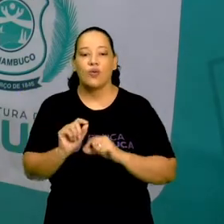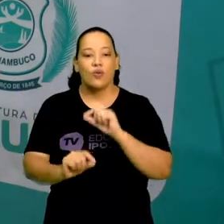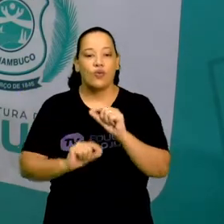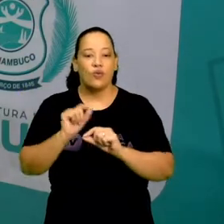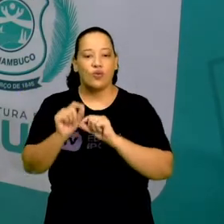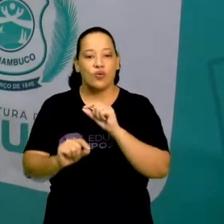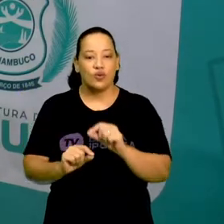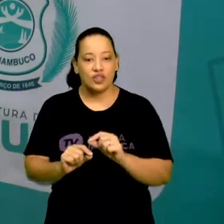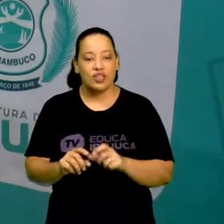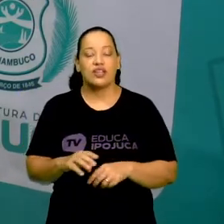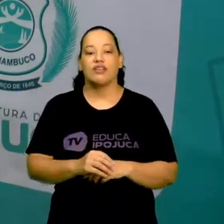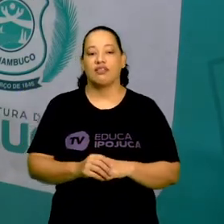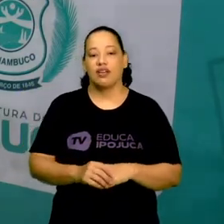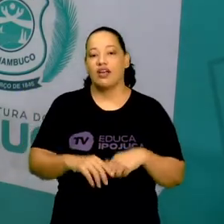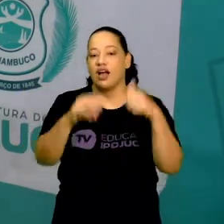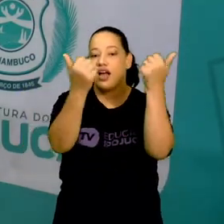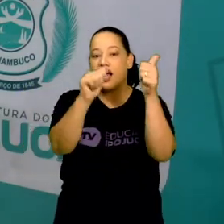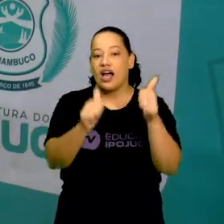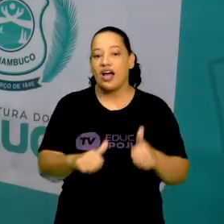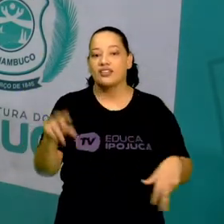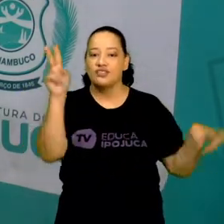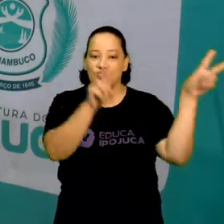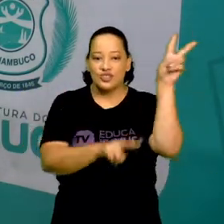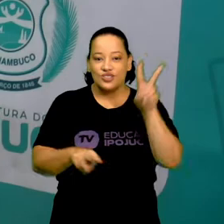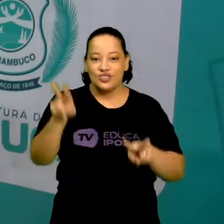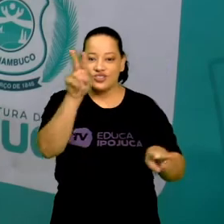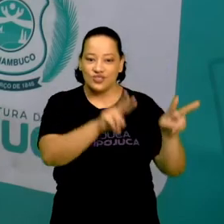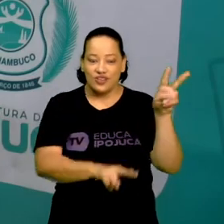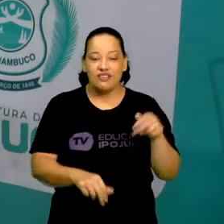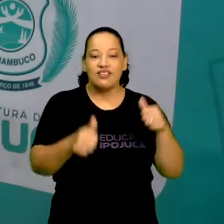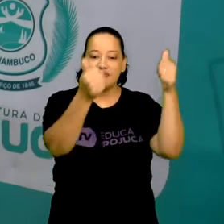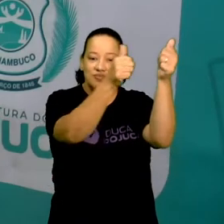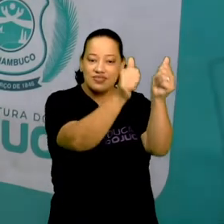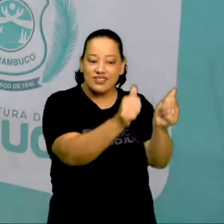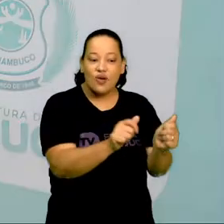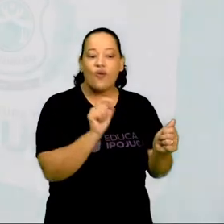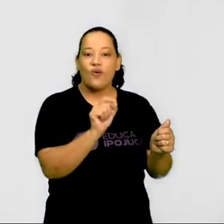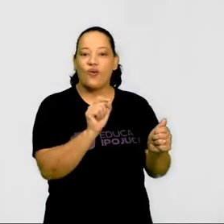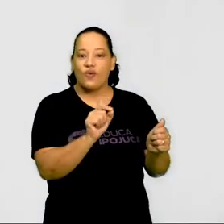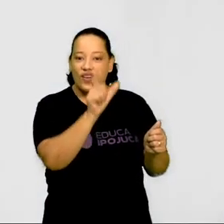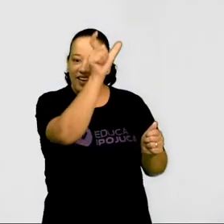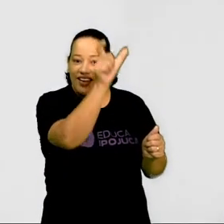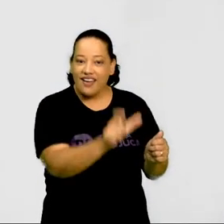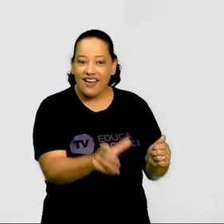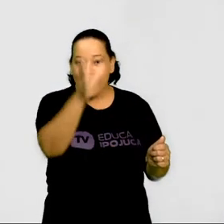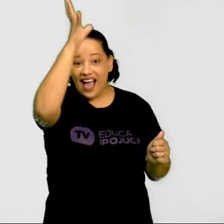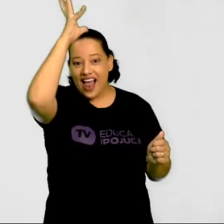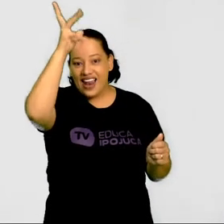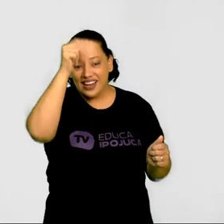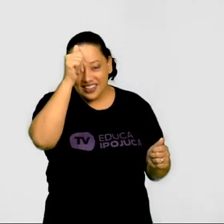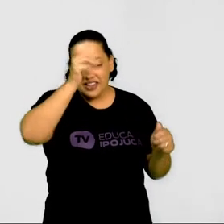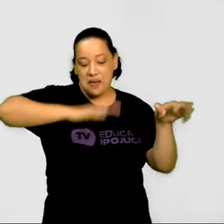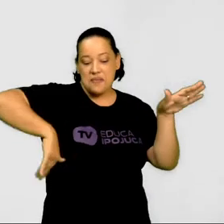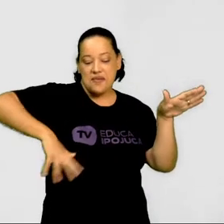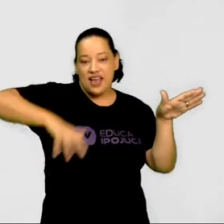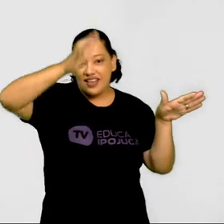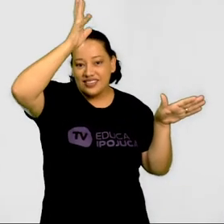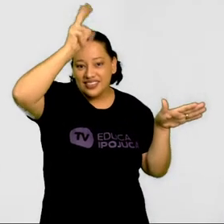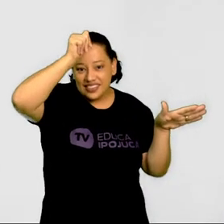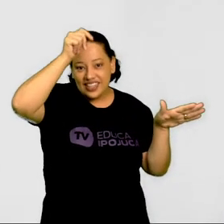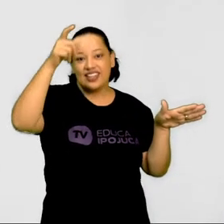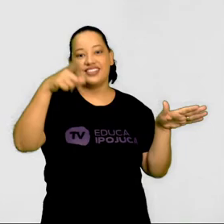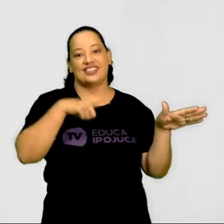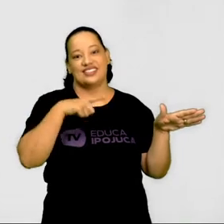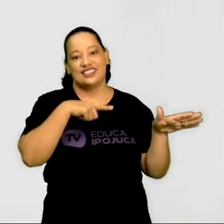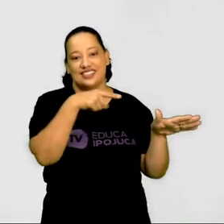das nossas artes visuais, as nossas galinhas de porto de galinha. Olha que lindas, talhadas aí, e que é uma